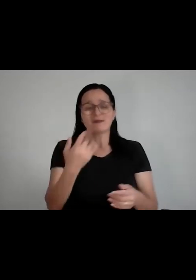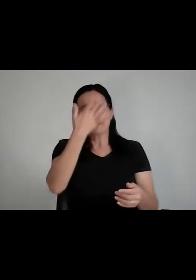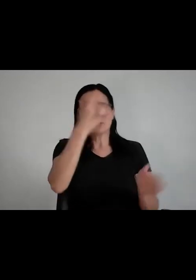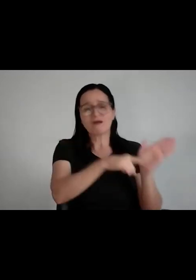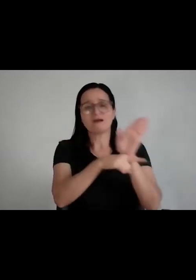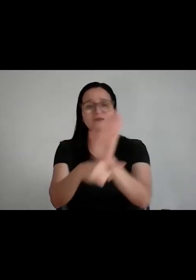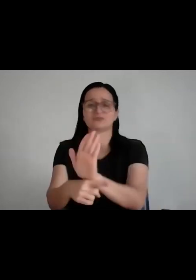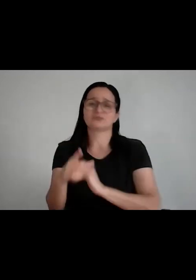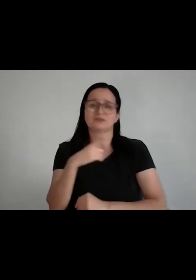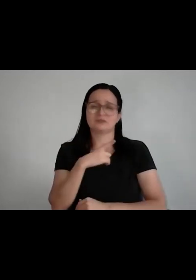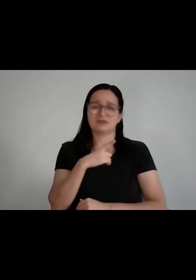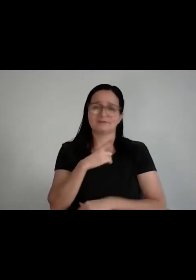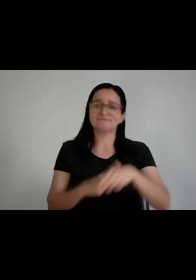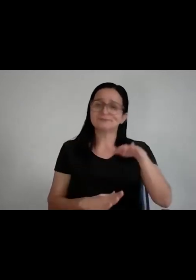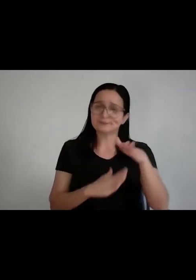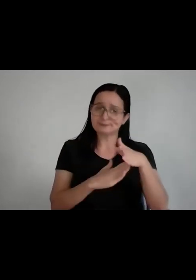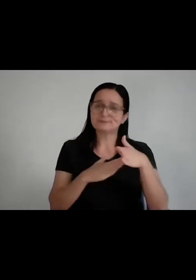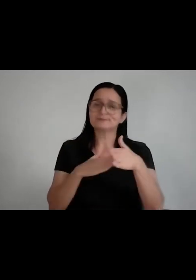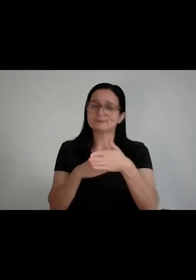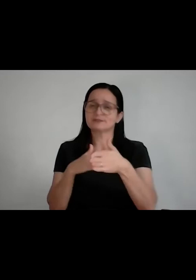e aí você vai buscar apoio, pode ser apoio